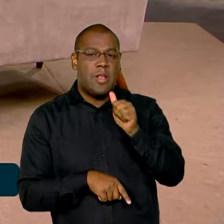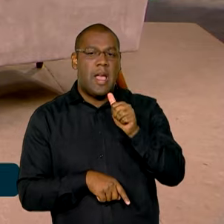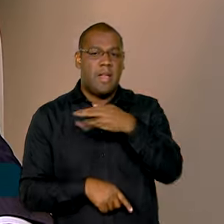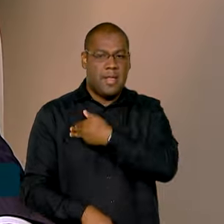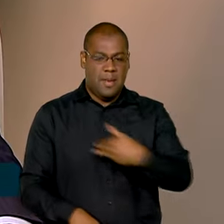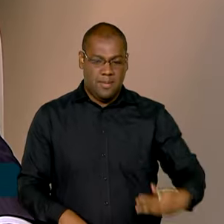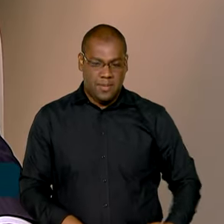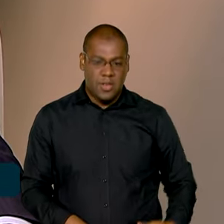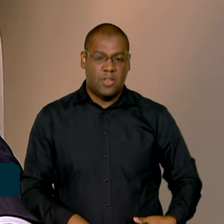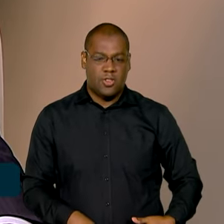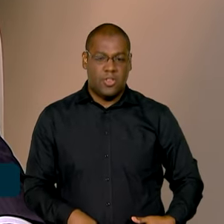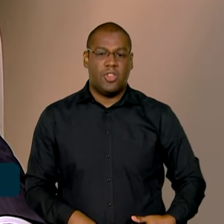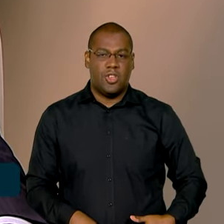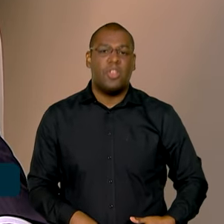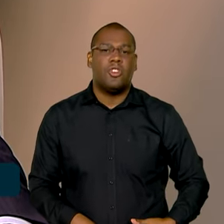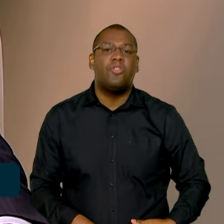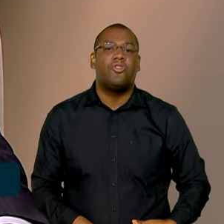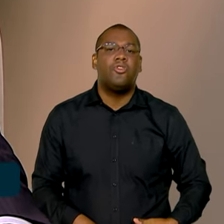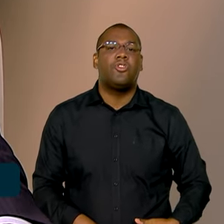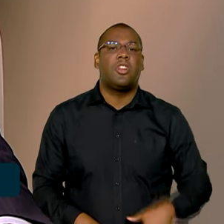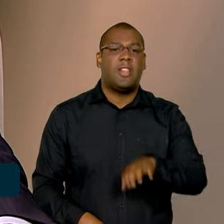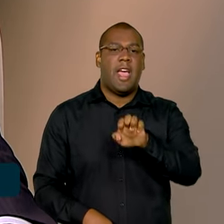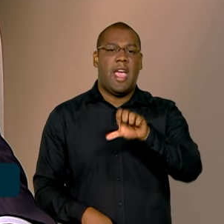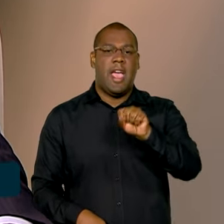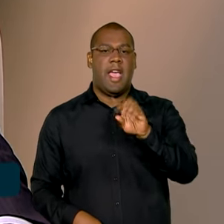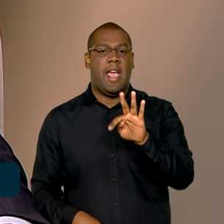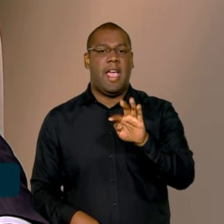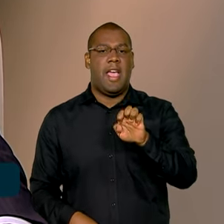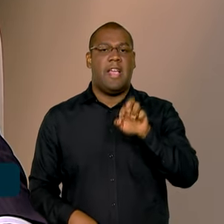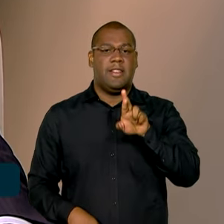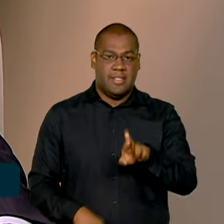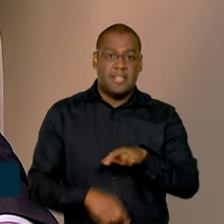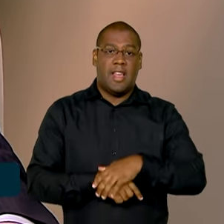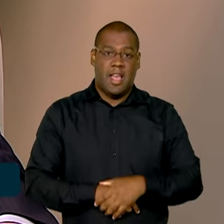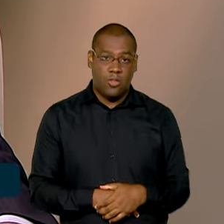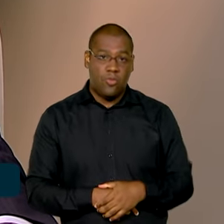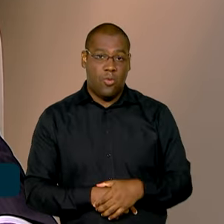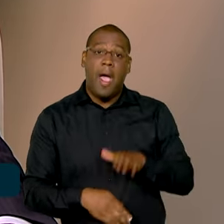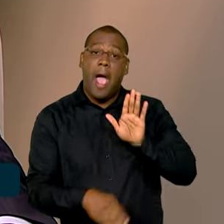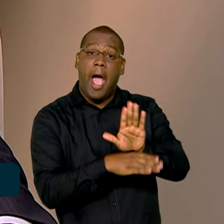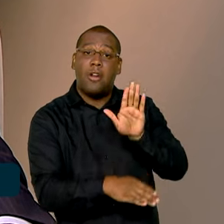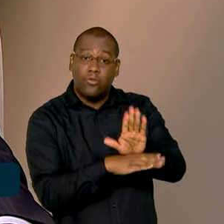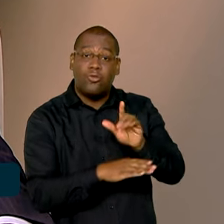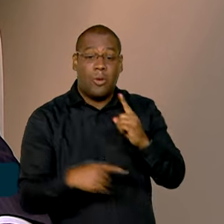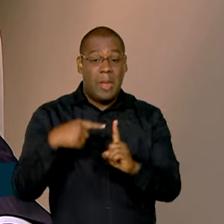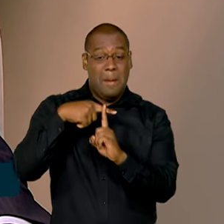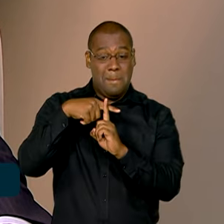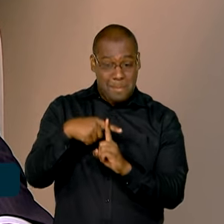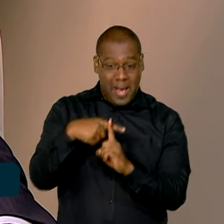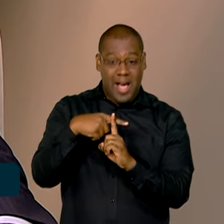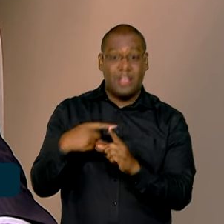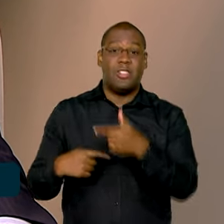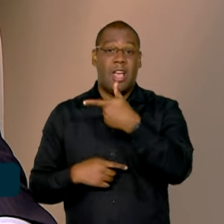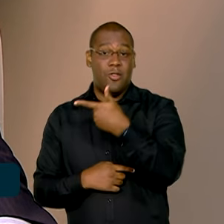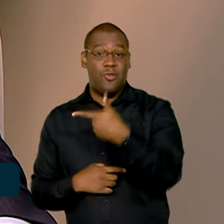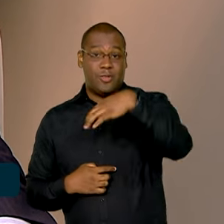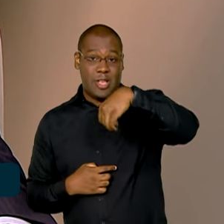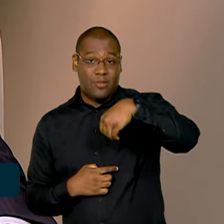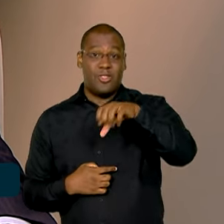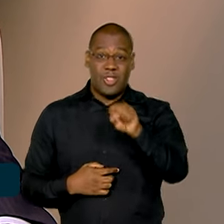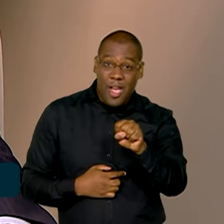também ao Ministério da Gestão e também ao governo, nos concederam mais 250. Na verdade, ficaram 298, porque tem